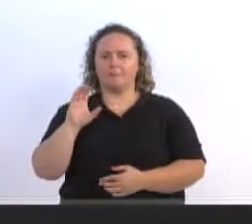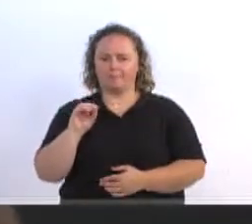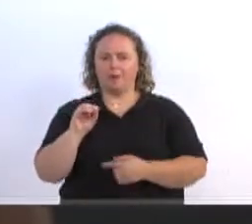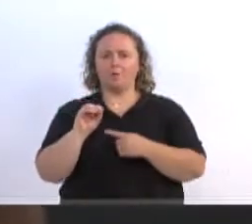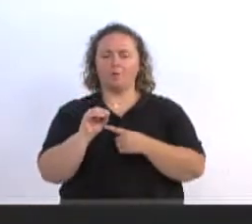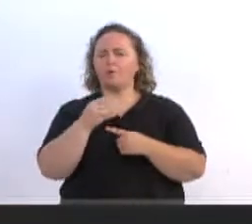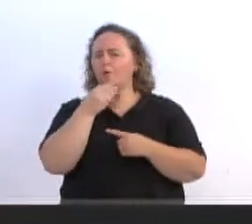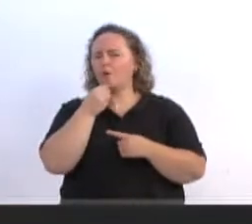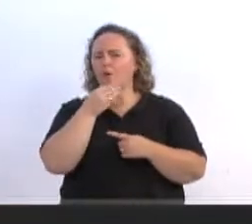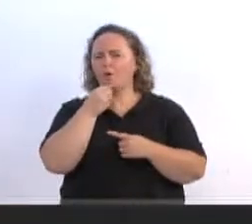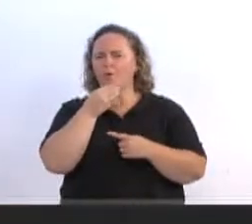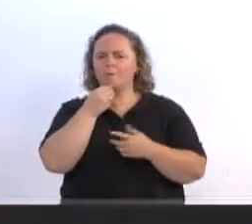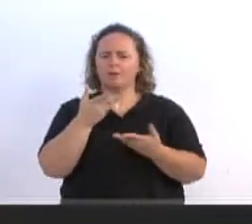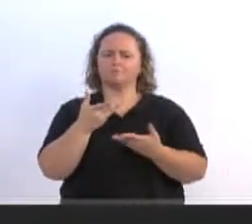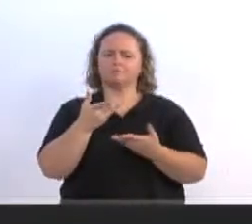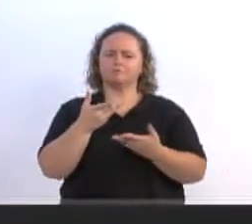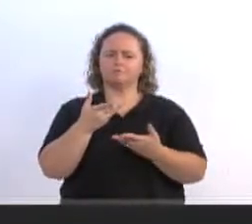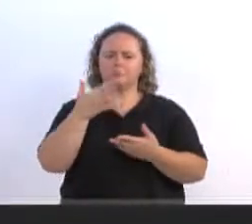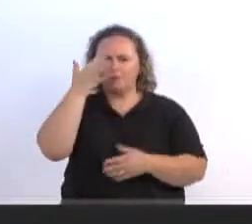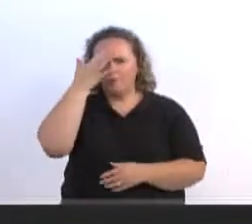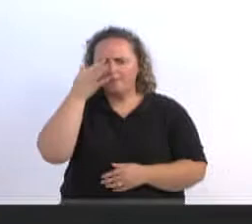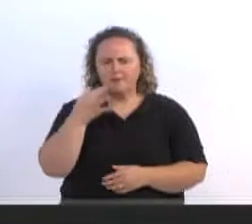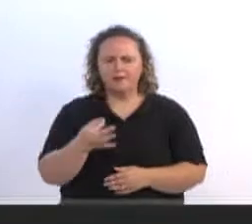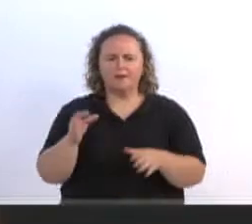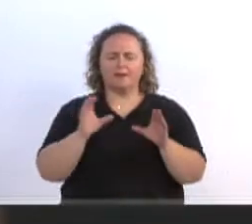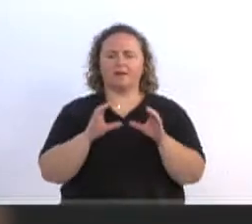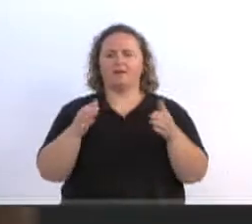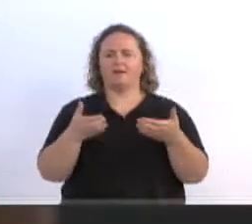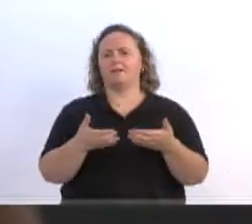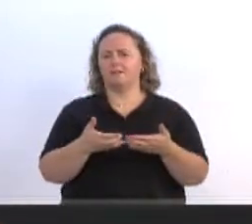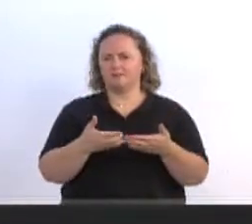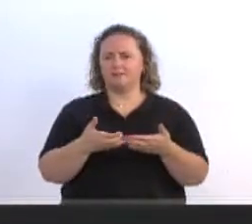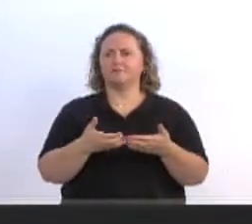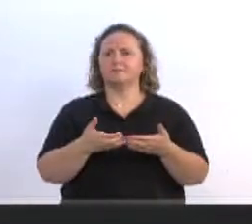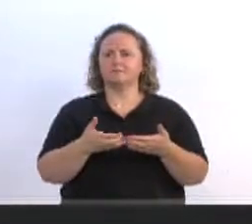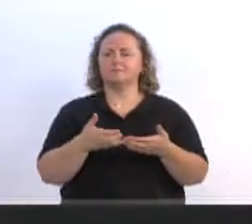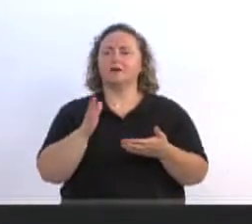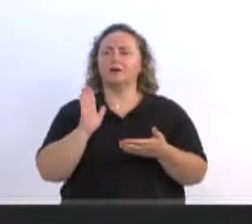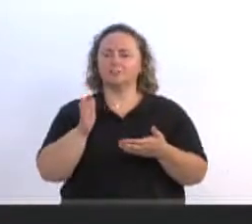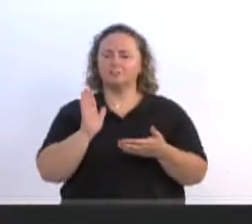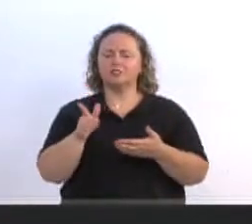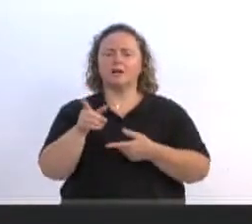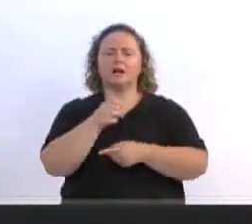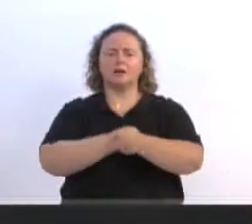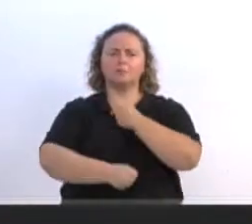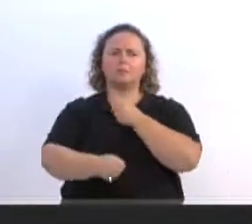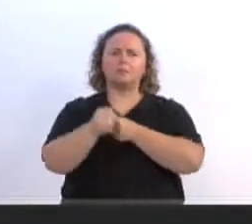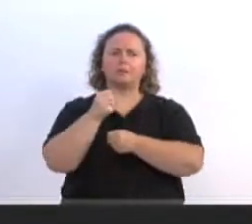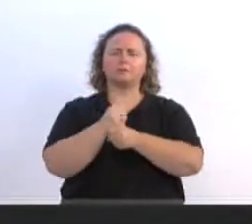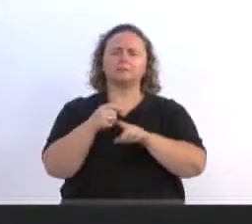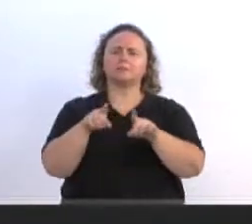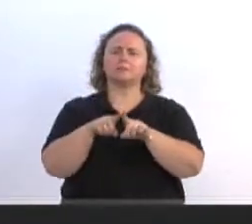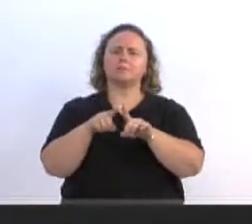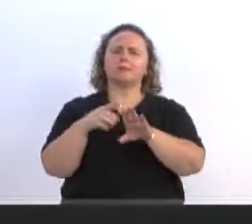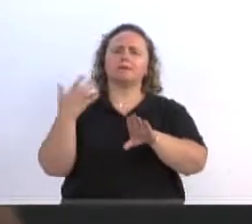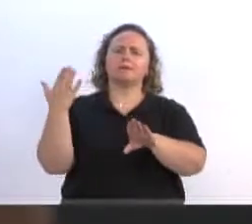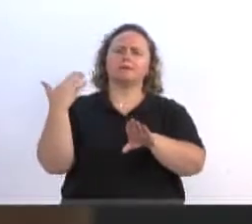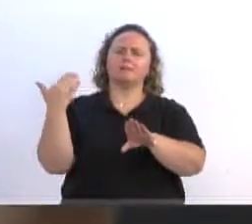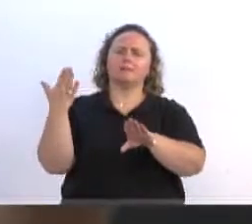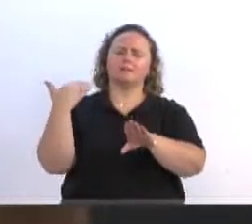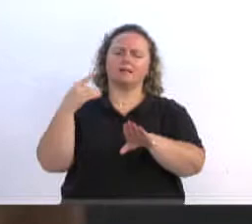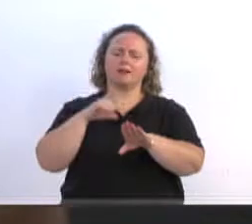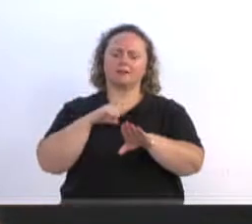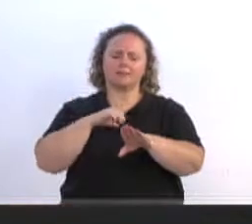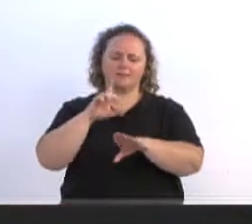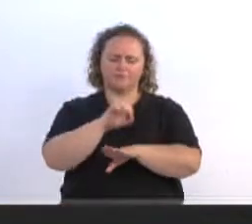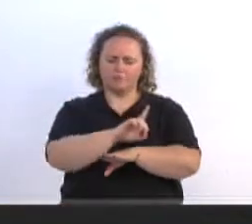pessoa que entende a comunidade. Teve, ano passado e outros anos, no dia desse